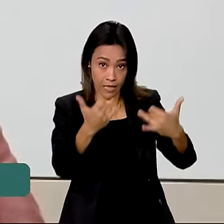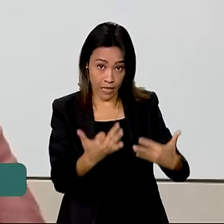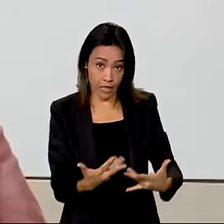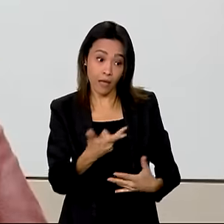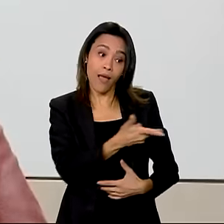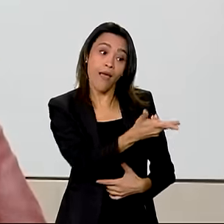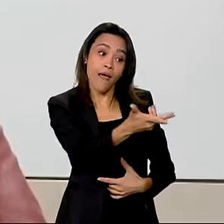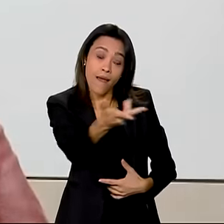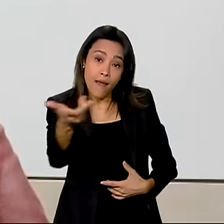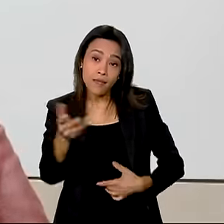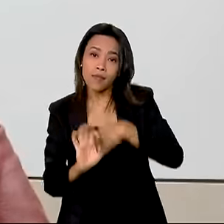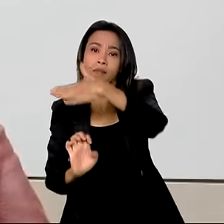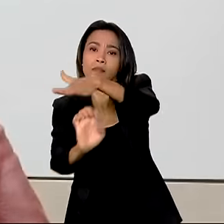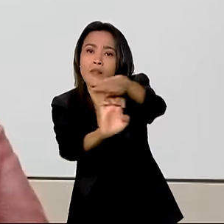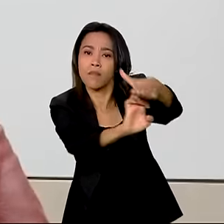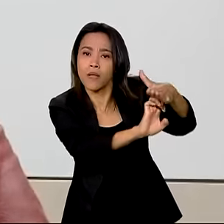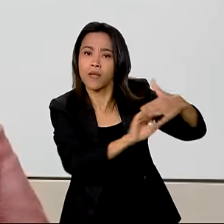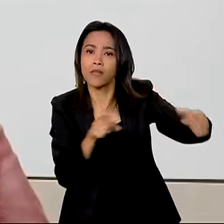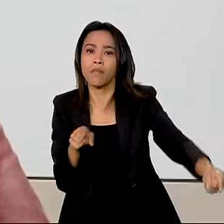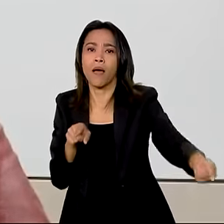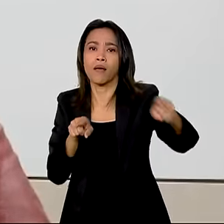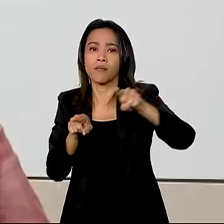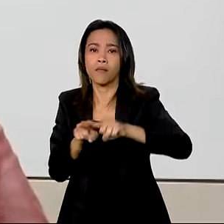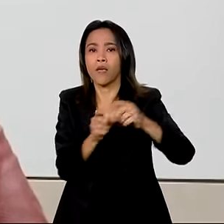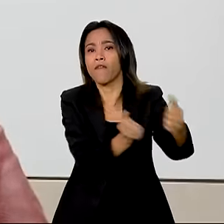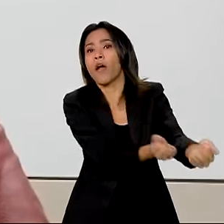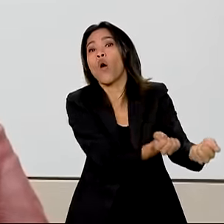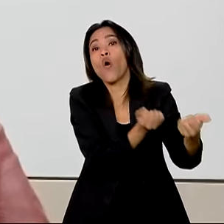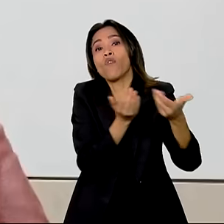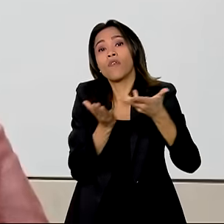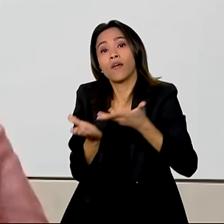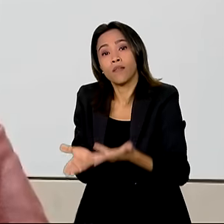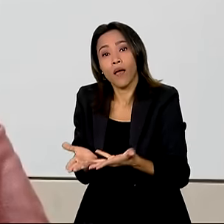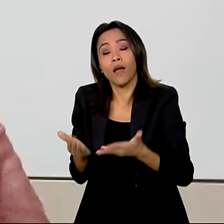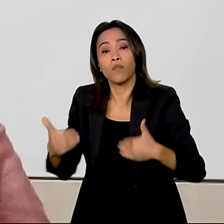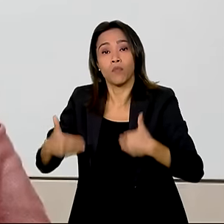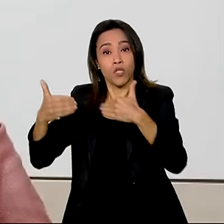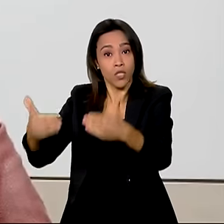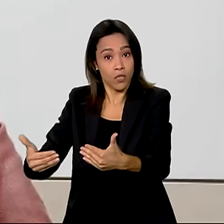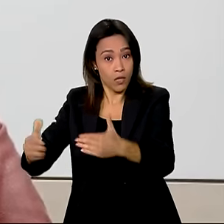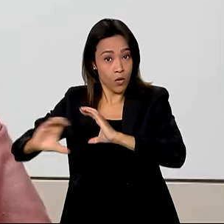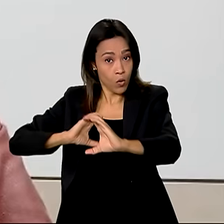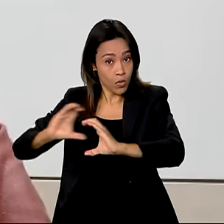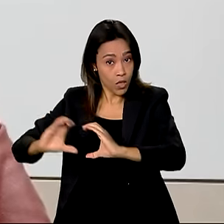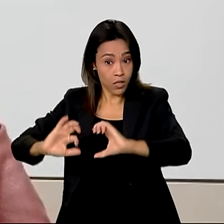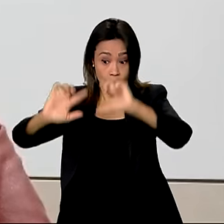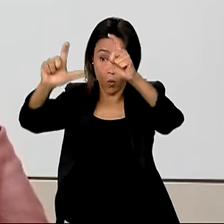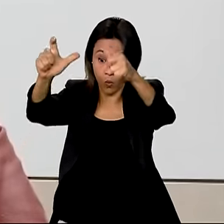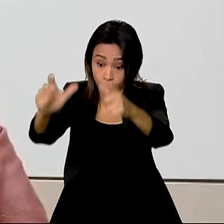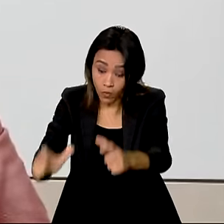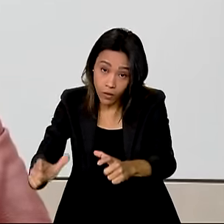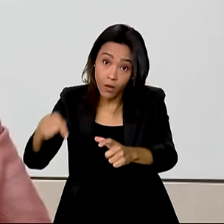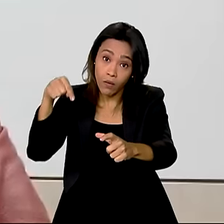ofertar para o Ministério das Comunicações um local e uma infraestrutura básica disponível de torre e